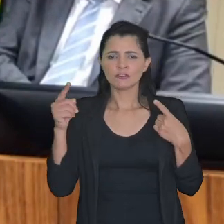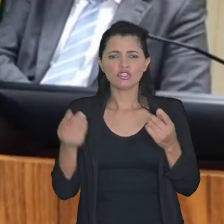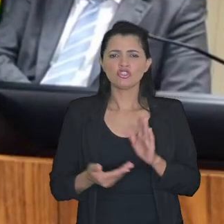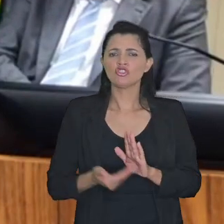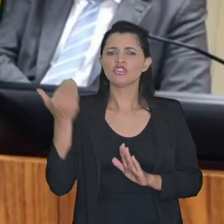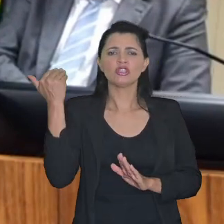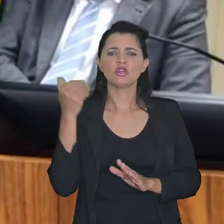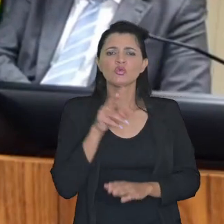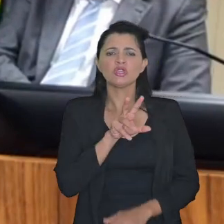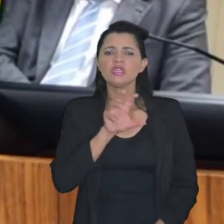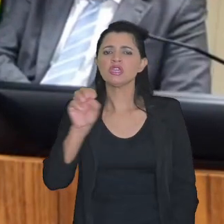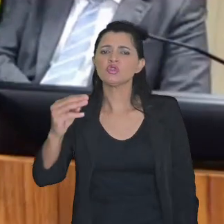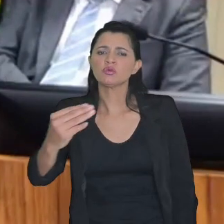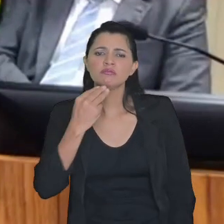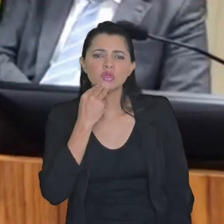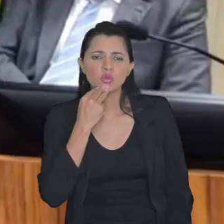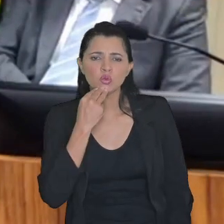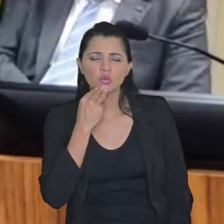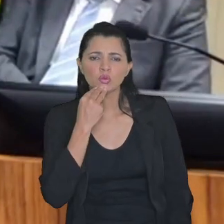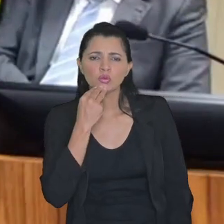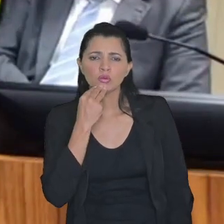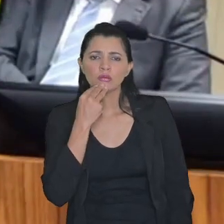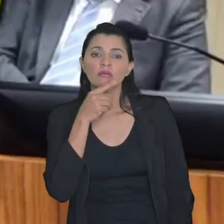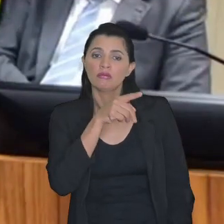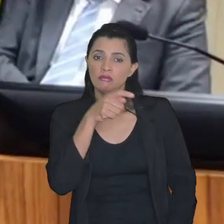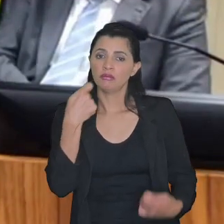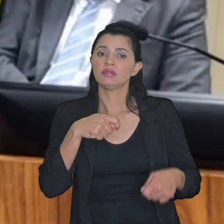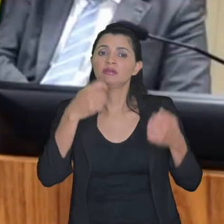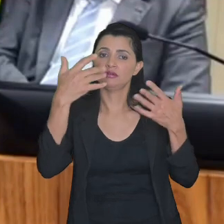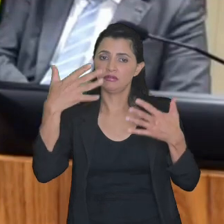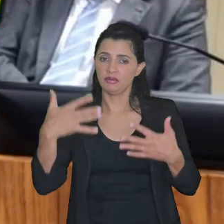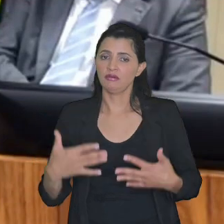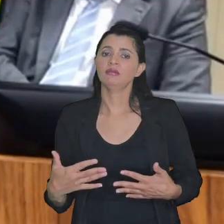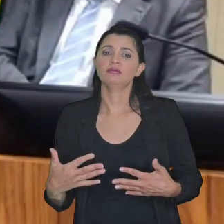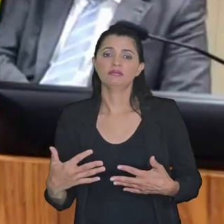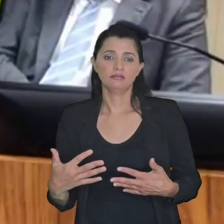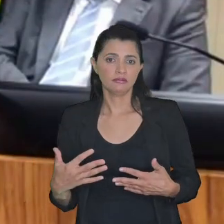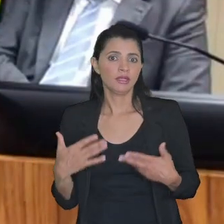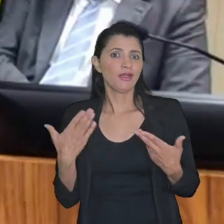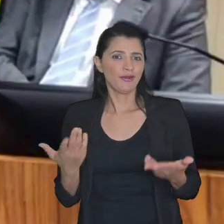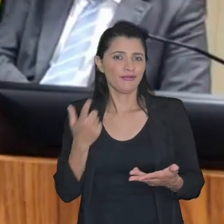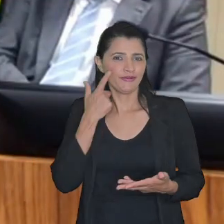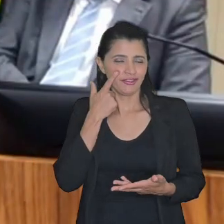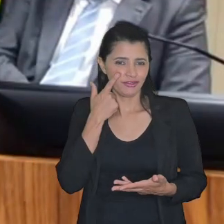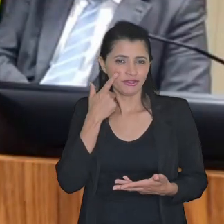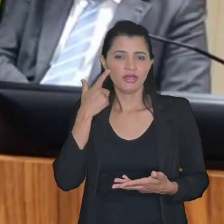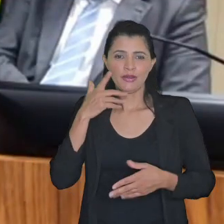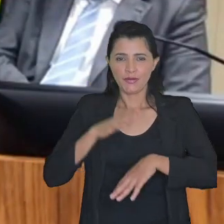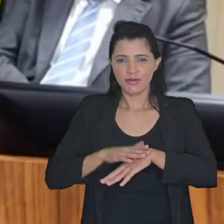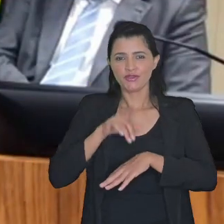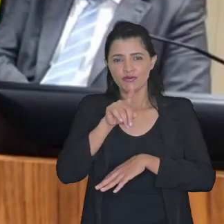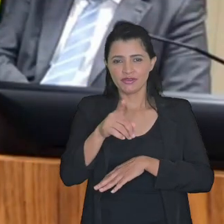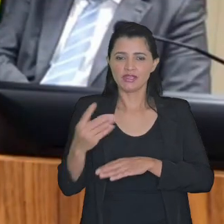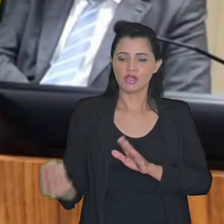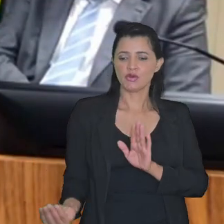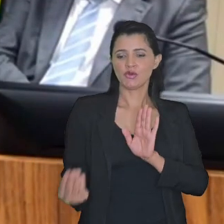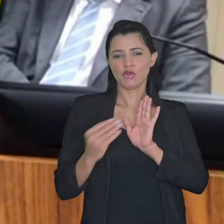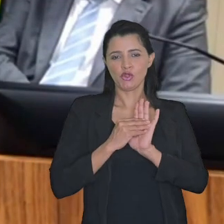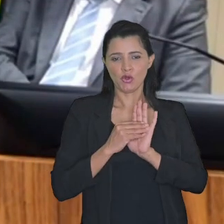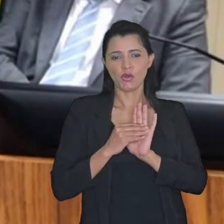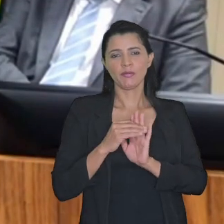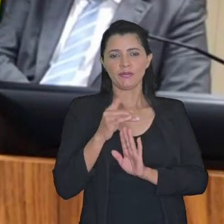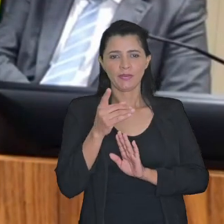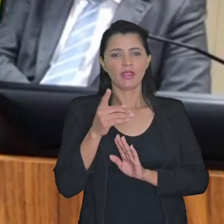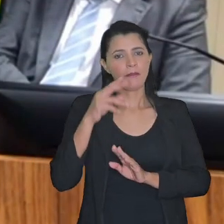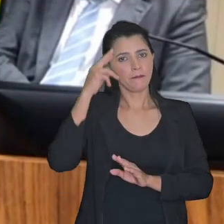de 500 milhões isso precisa ser explicado agora vejam é quando você coloca lá